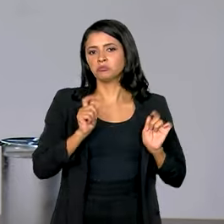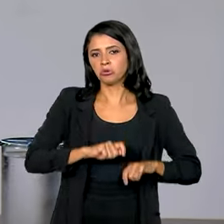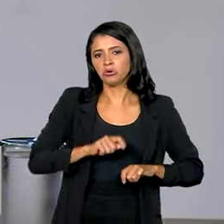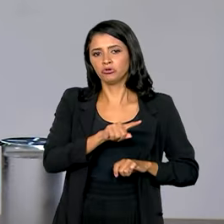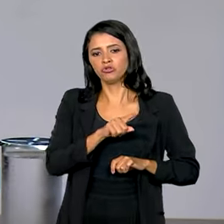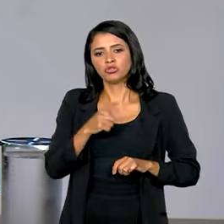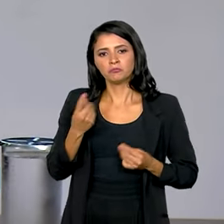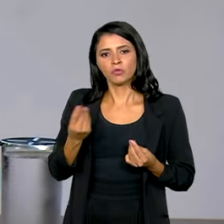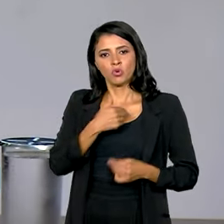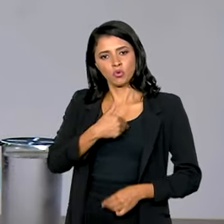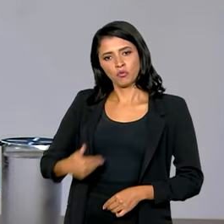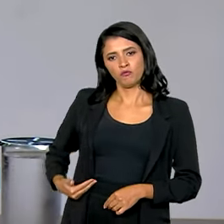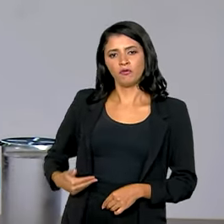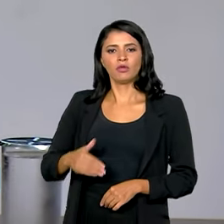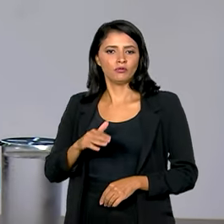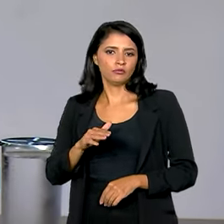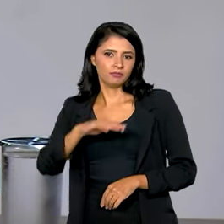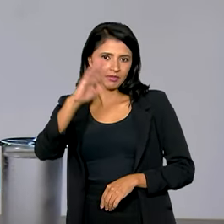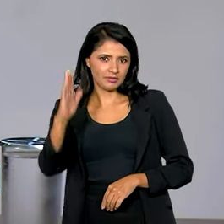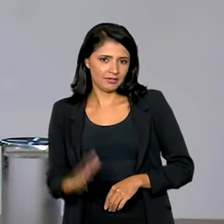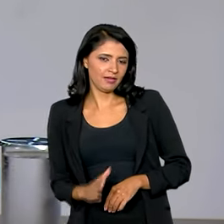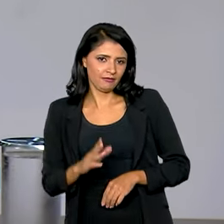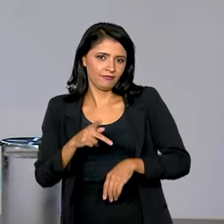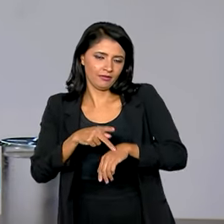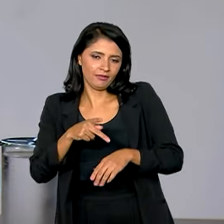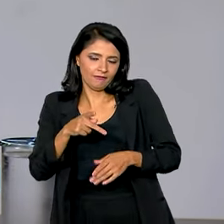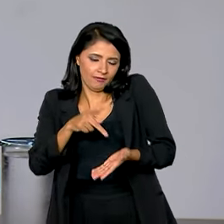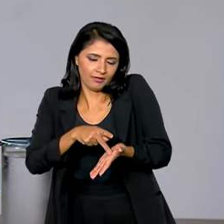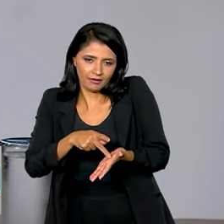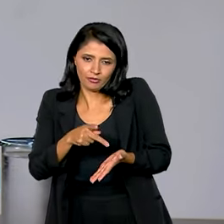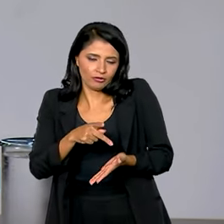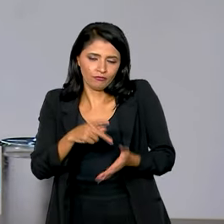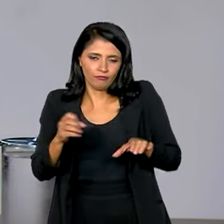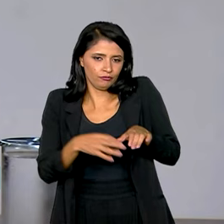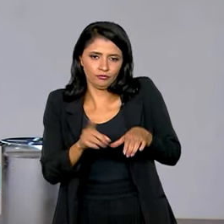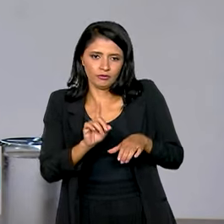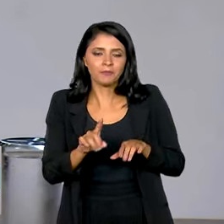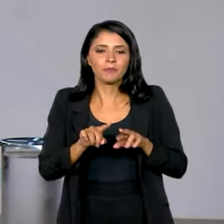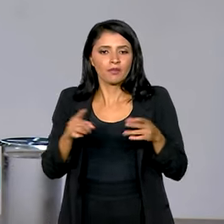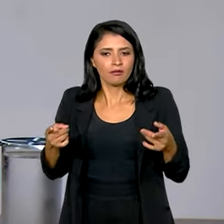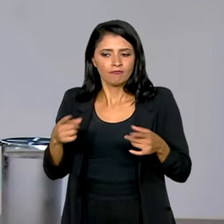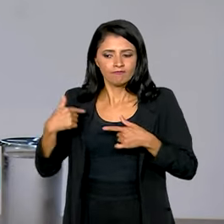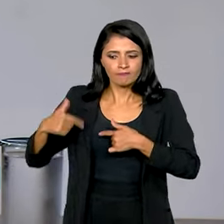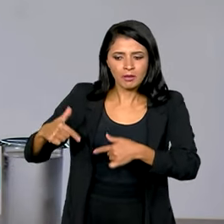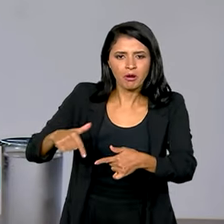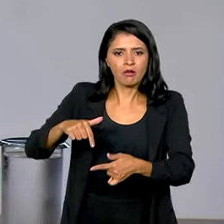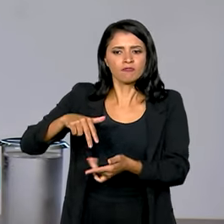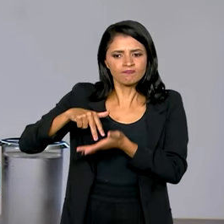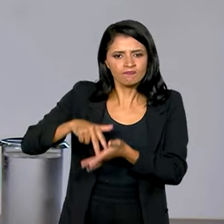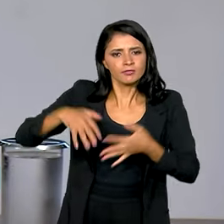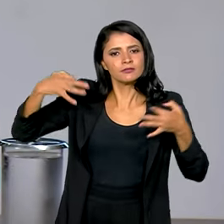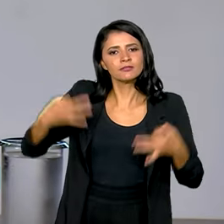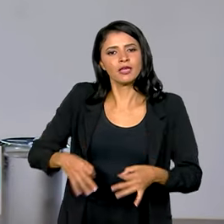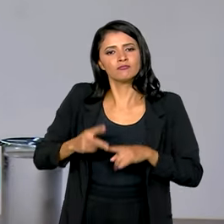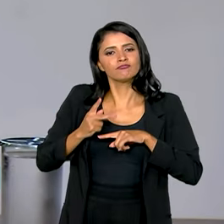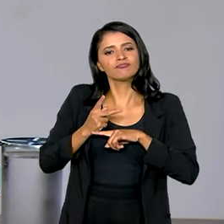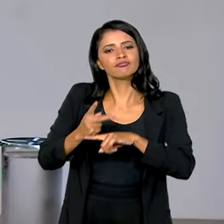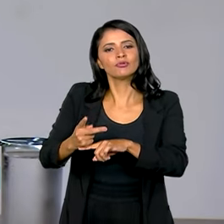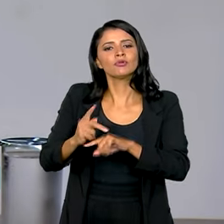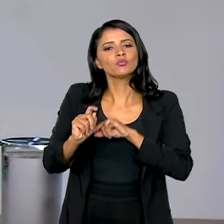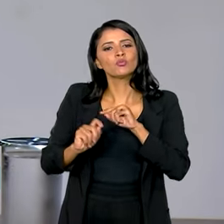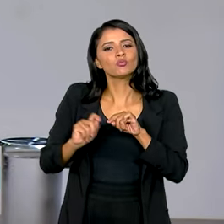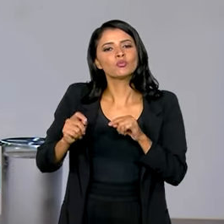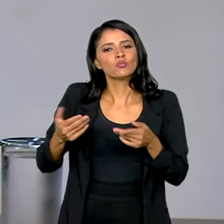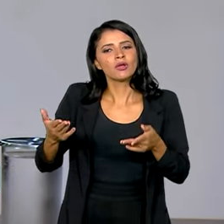habilita o governo brasileiro, na realidade não, fundo, mas o governo brasileiro, a atuar firmemente na busca de